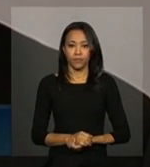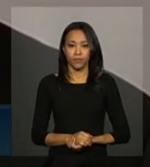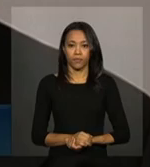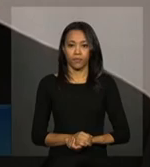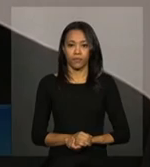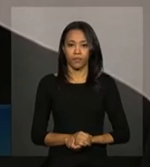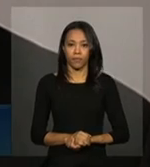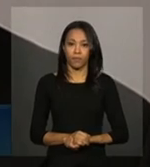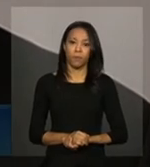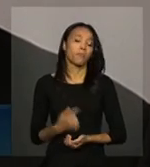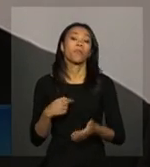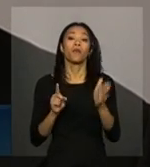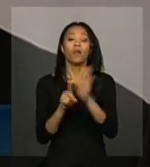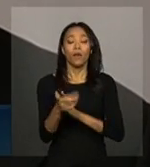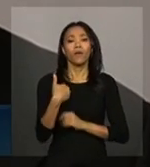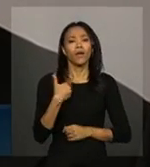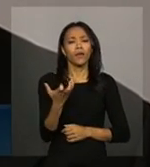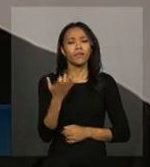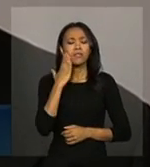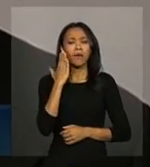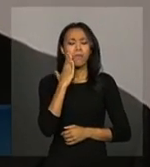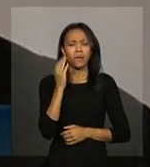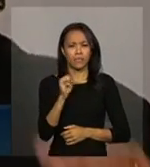Eu queria saber se você... Bom,